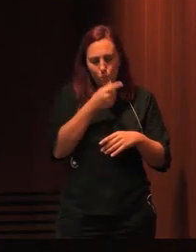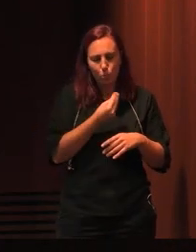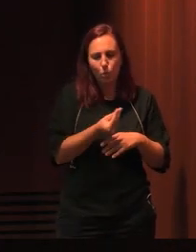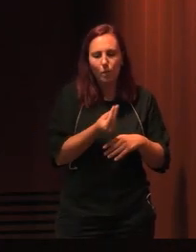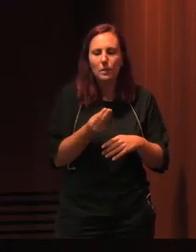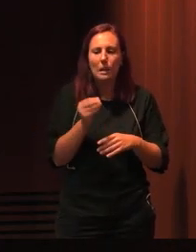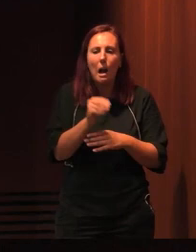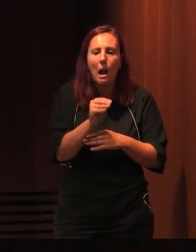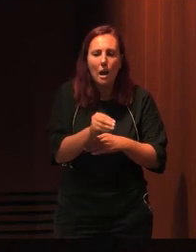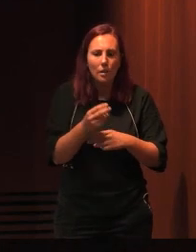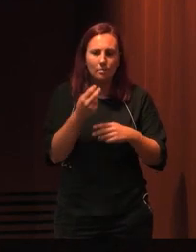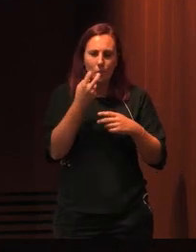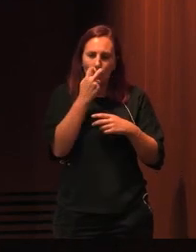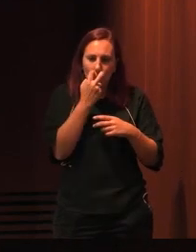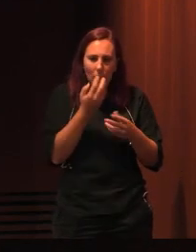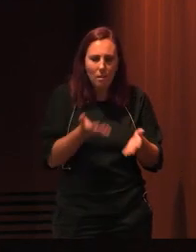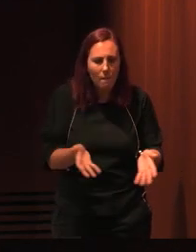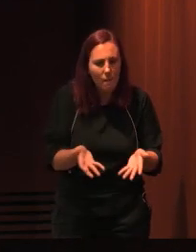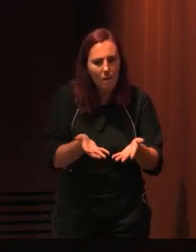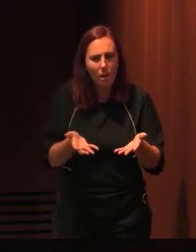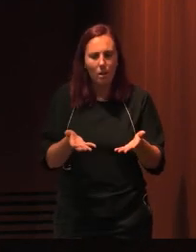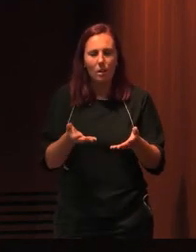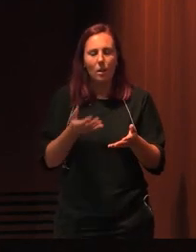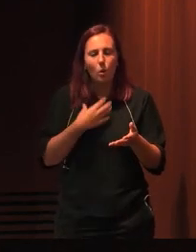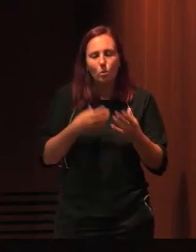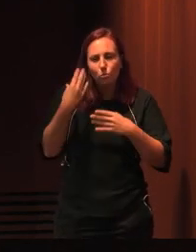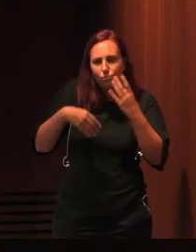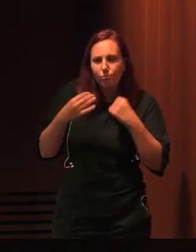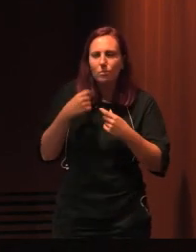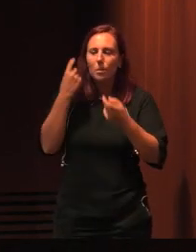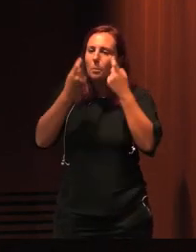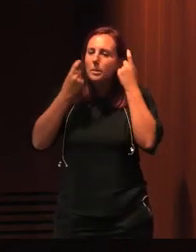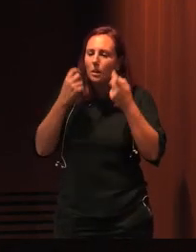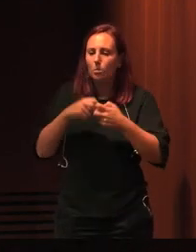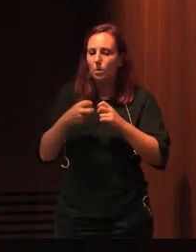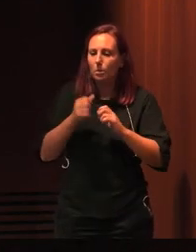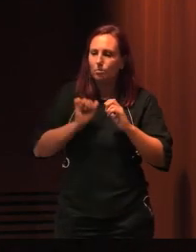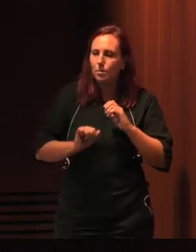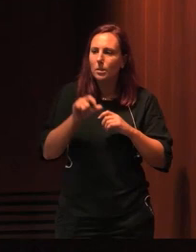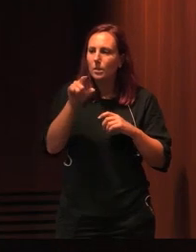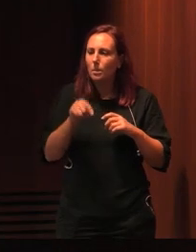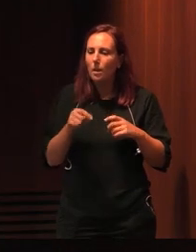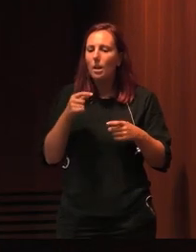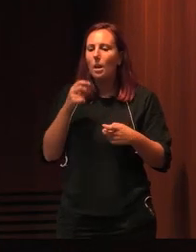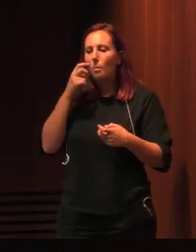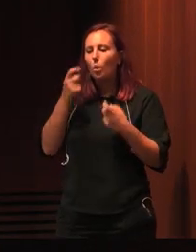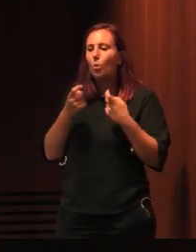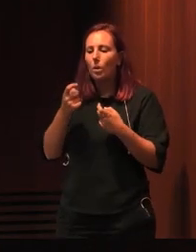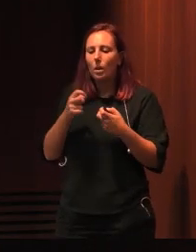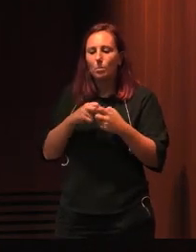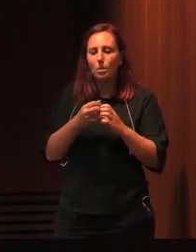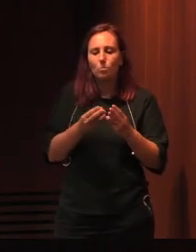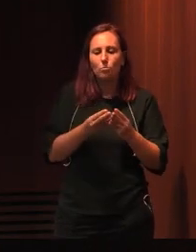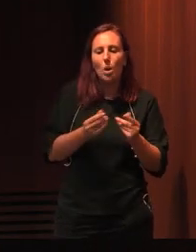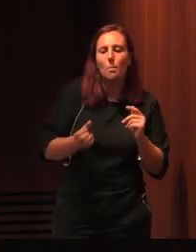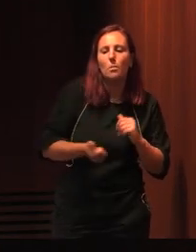curiosidade, a inquietação, o gosto por aprender, a reflexão sobre os problemas e também a procura das melhores soluções.